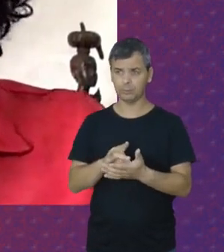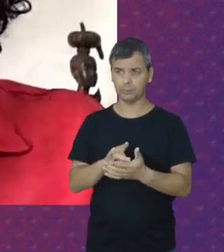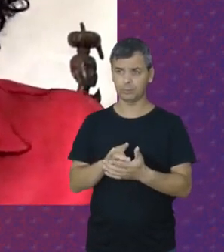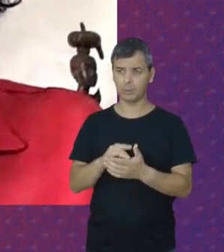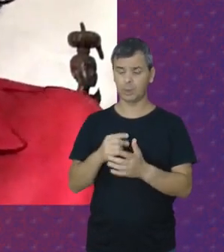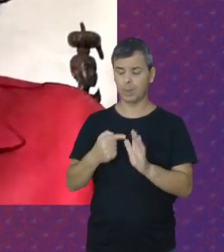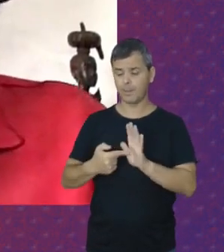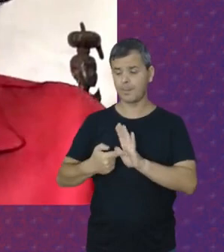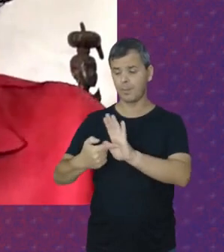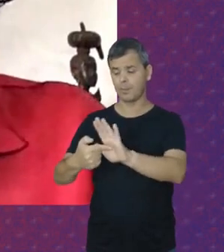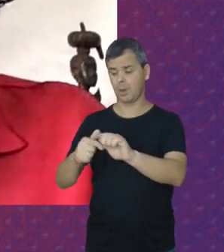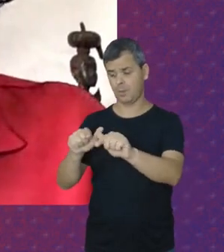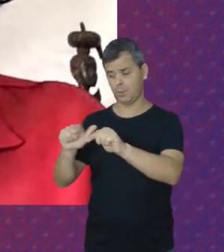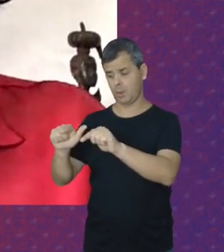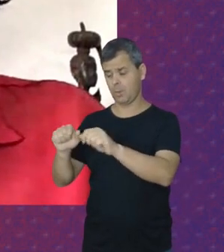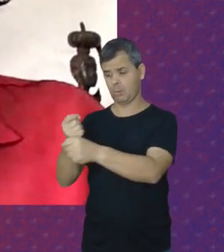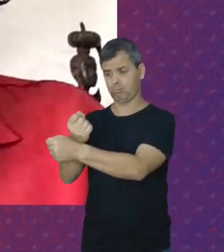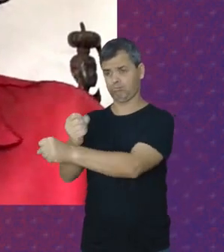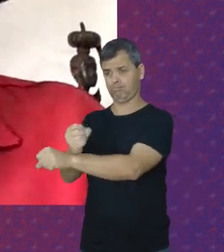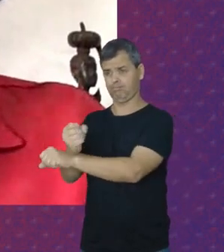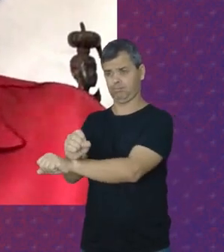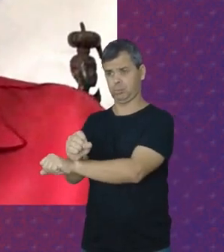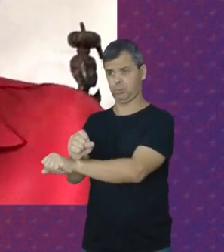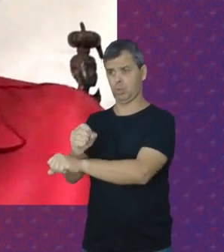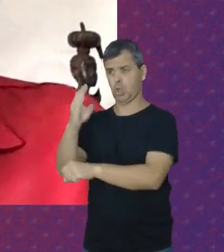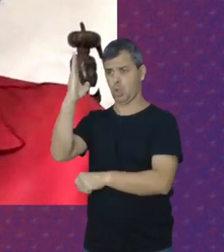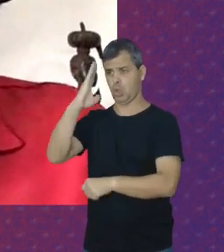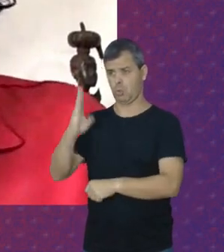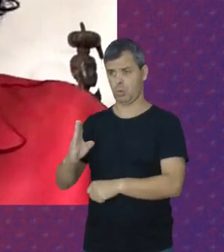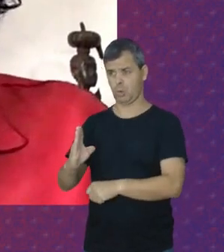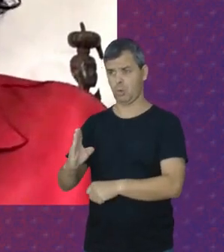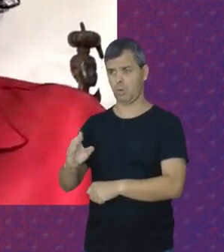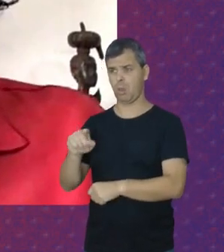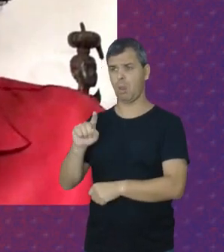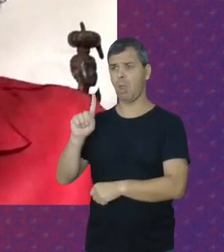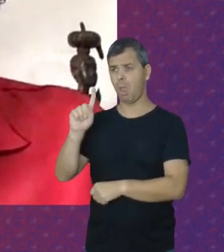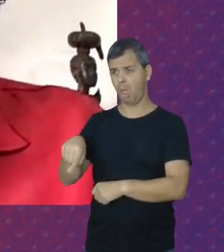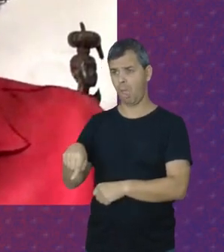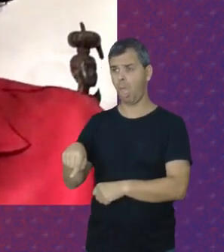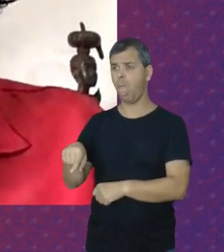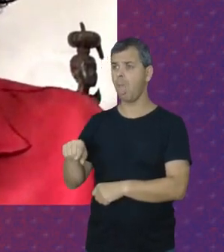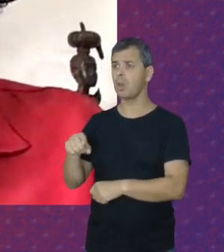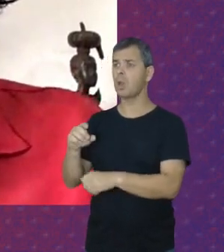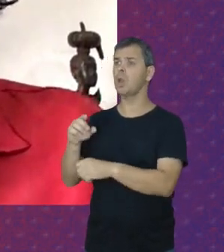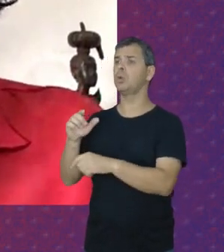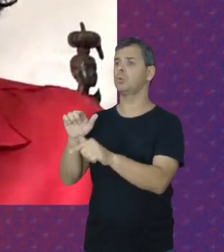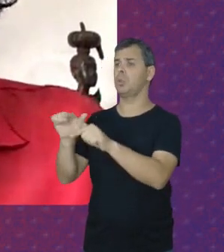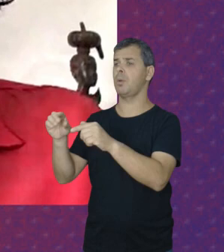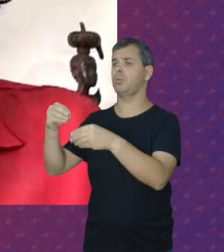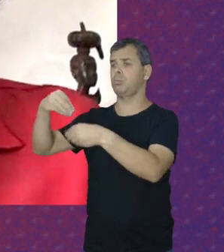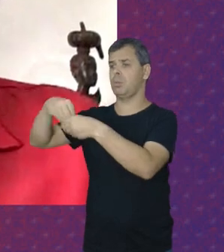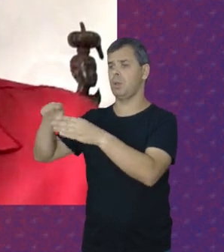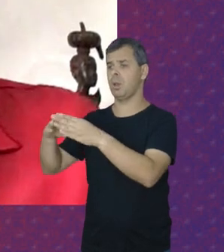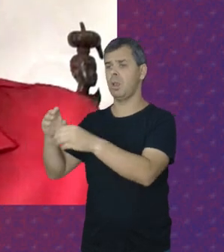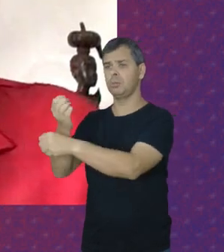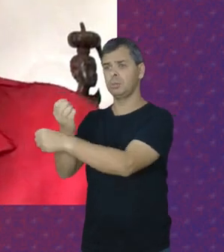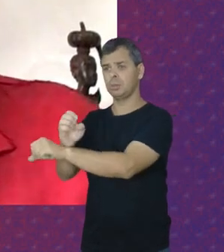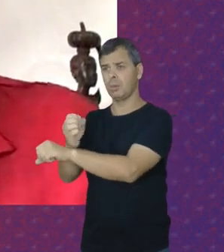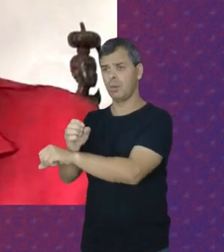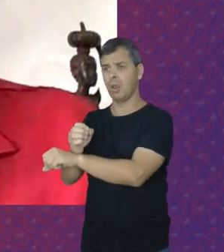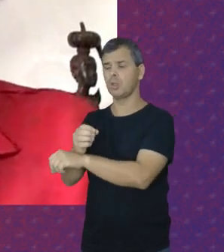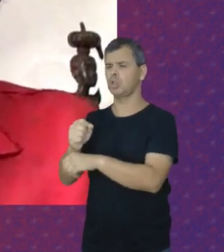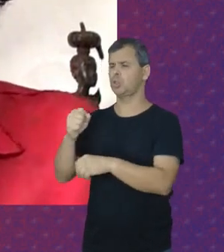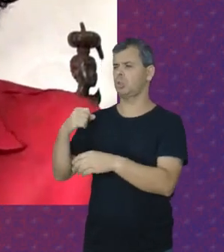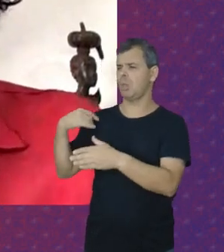simbolizava Um trabalho escravo No Brasil Naquele momento Era das trabalhadoras Domésticas Herdadas Dos seus